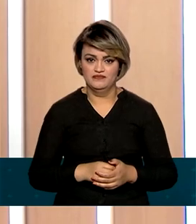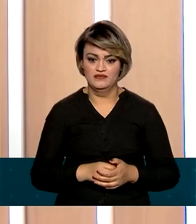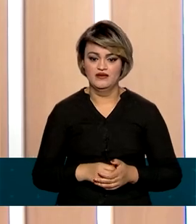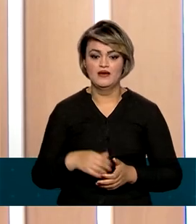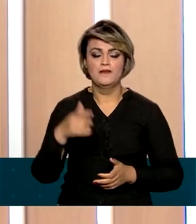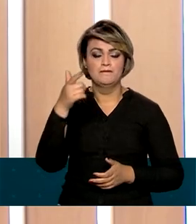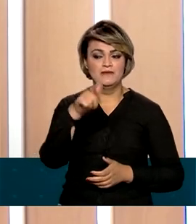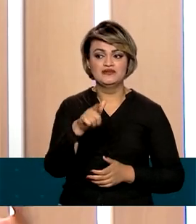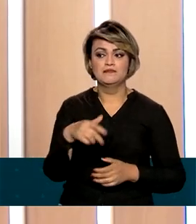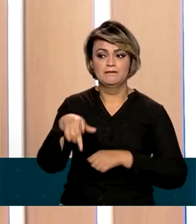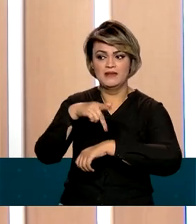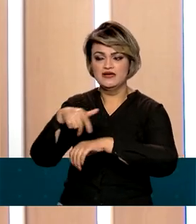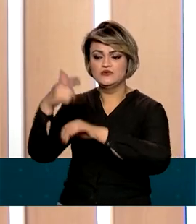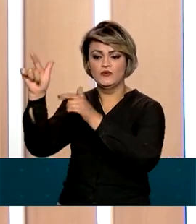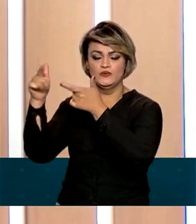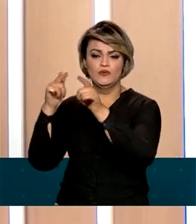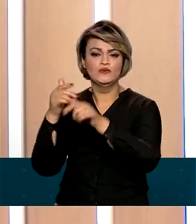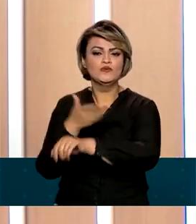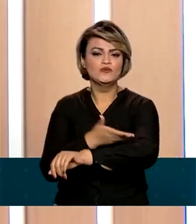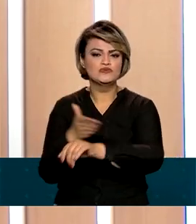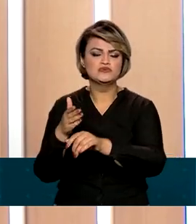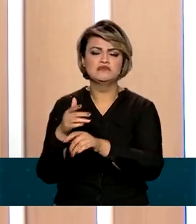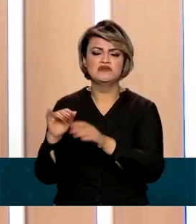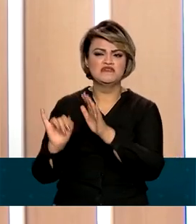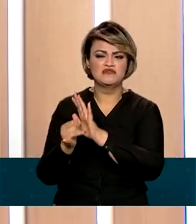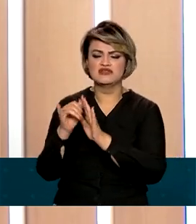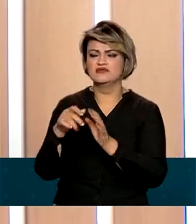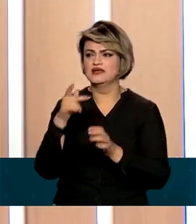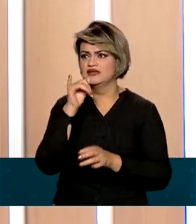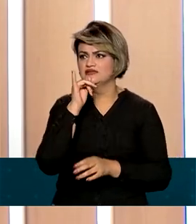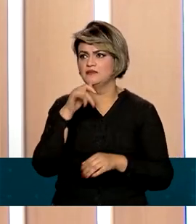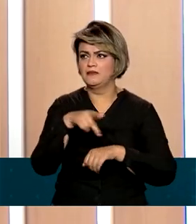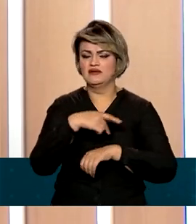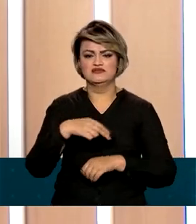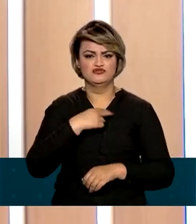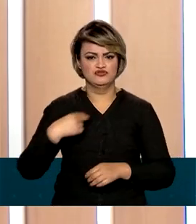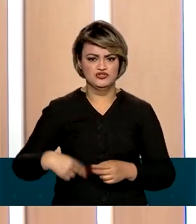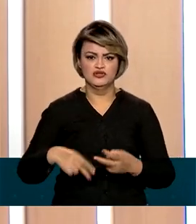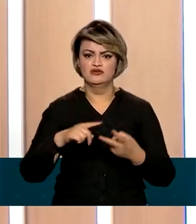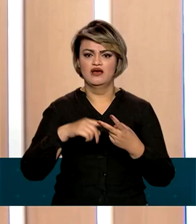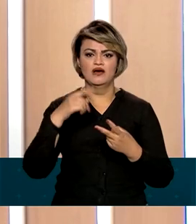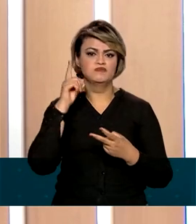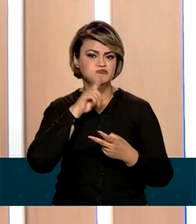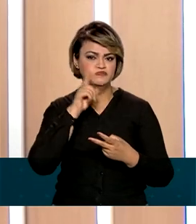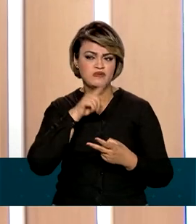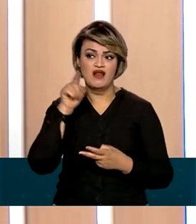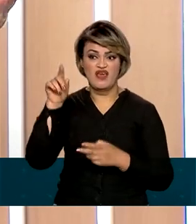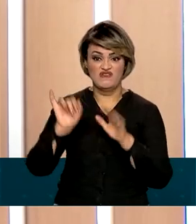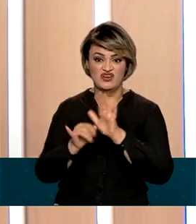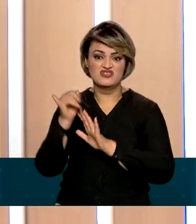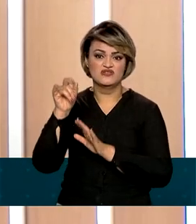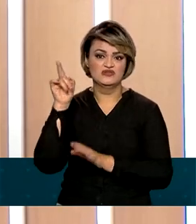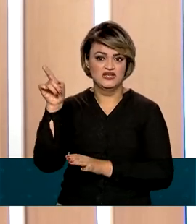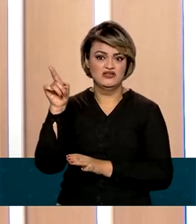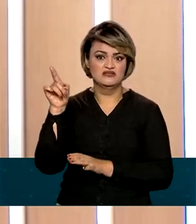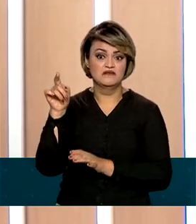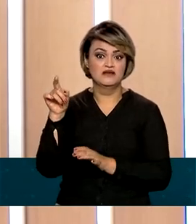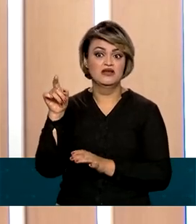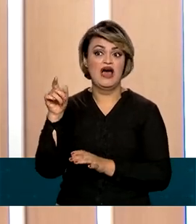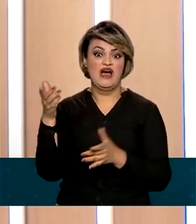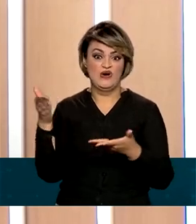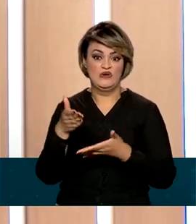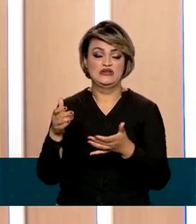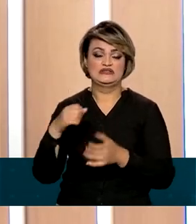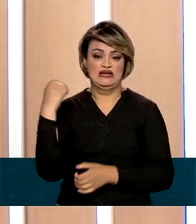fazendo com que países que tinham tradição de baixa inflação, como China e os próprios Estados Unidos, registrassem, no caso, os Estados Unidos, uma